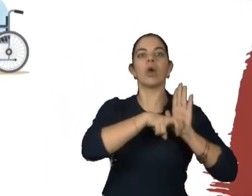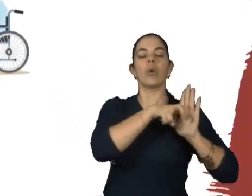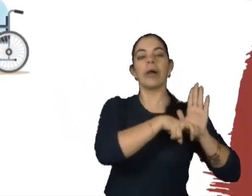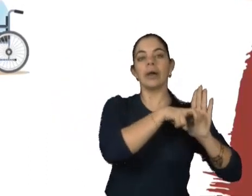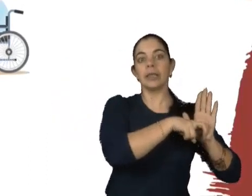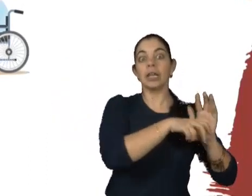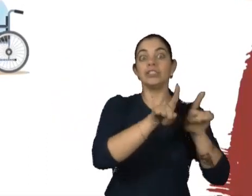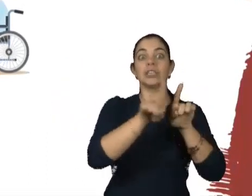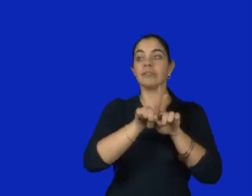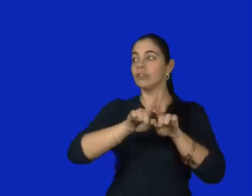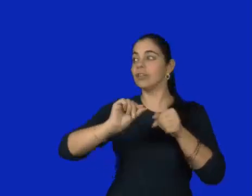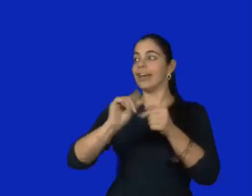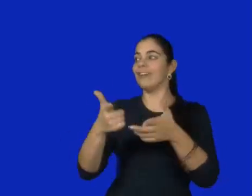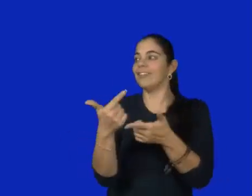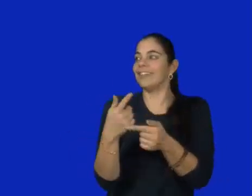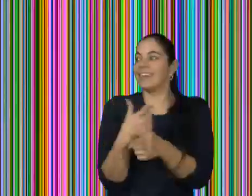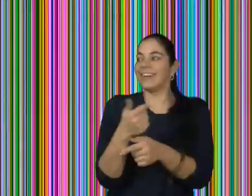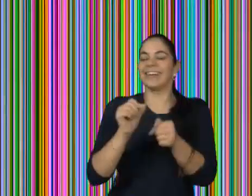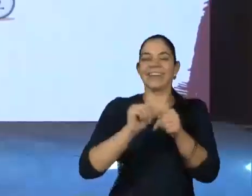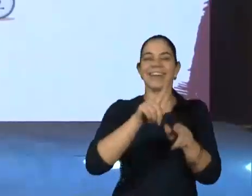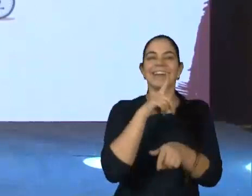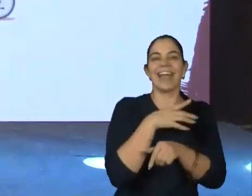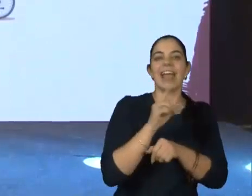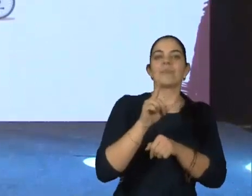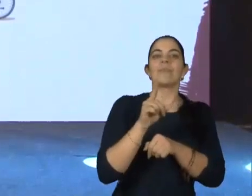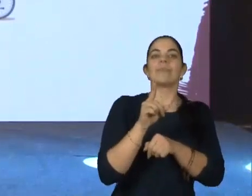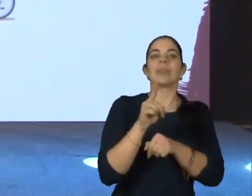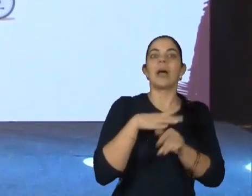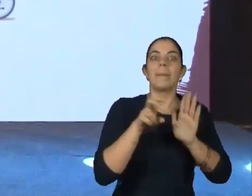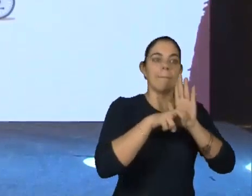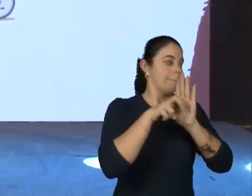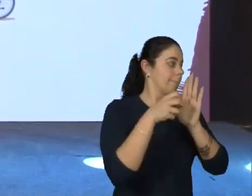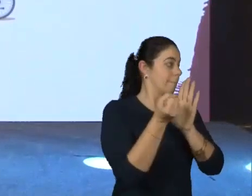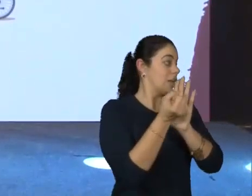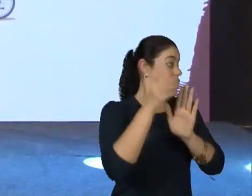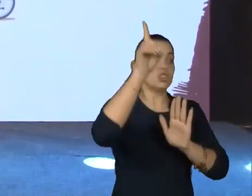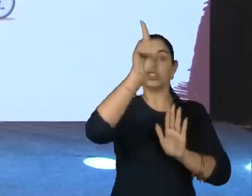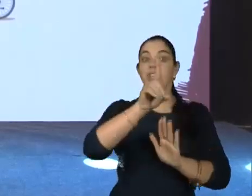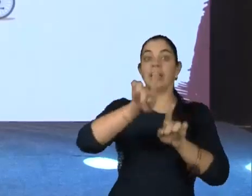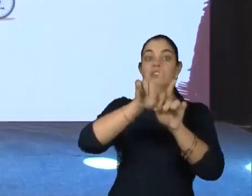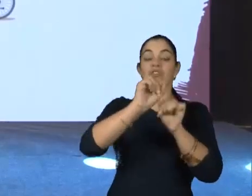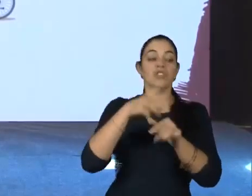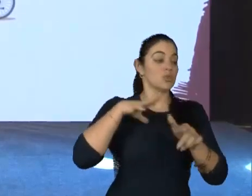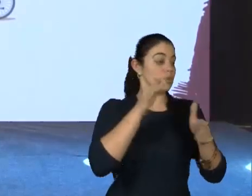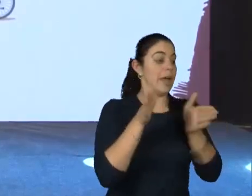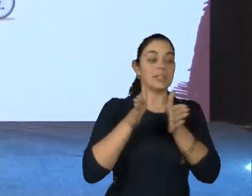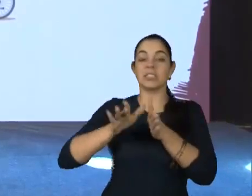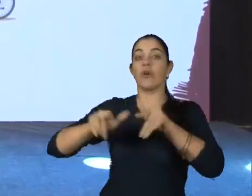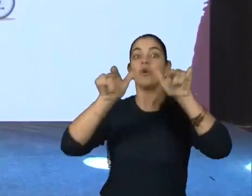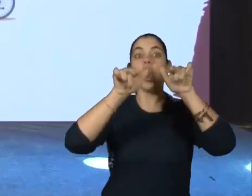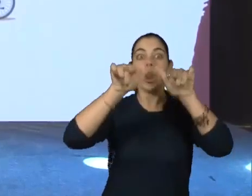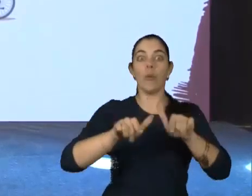cadeirante que tem, eu estou só simbolizando, eu tenho o direito de acessar os lugares, a trabalhar,